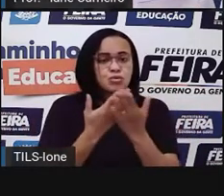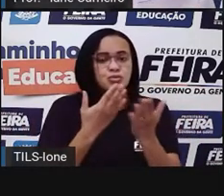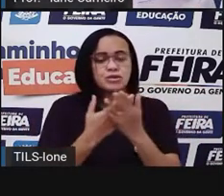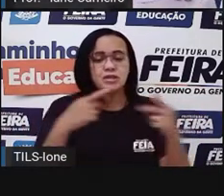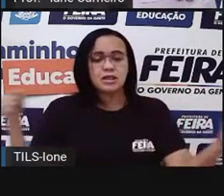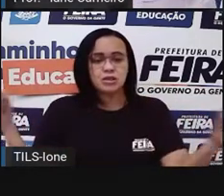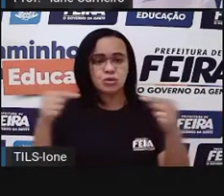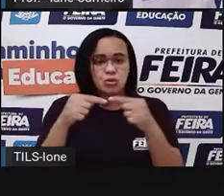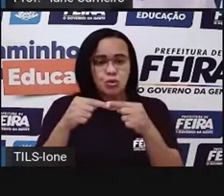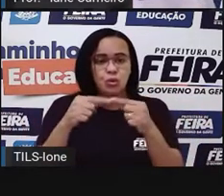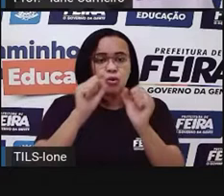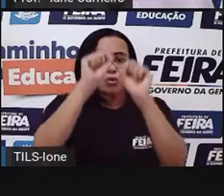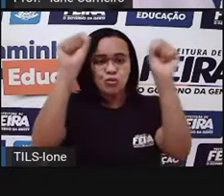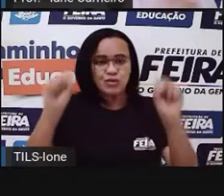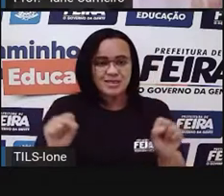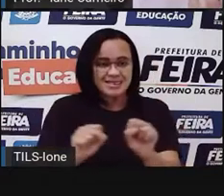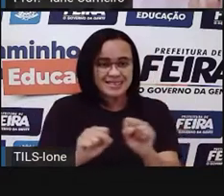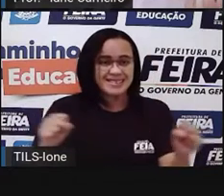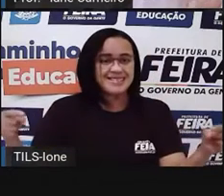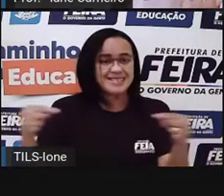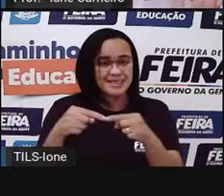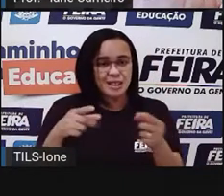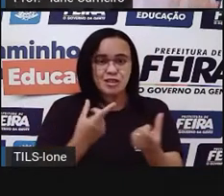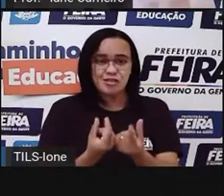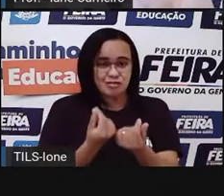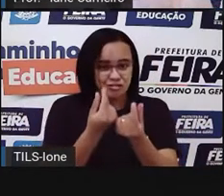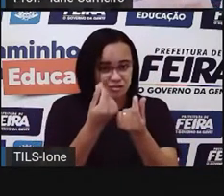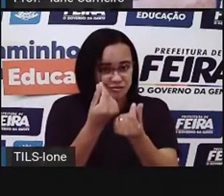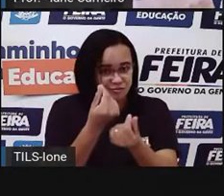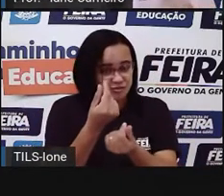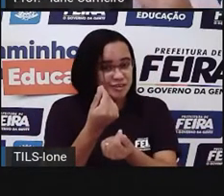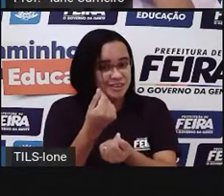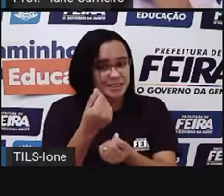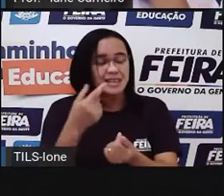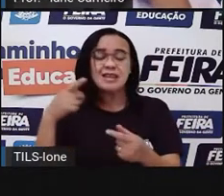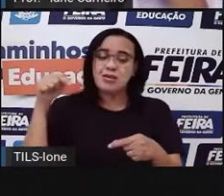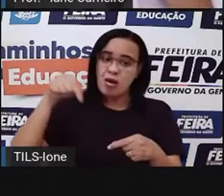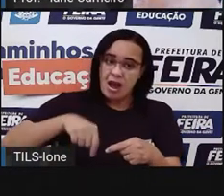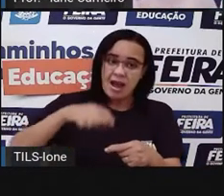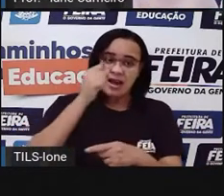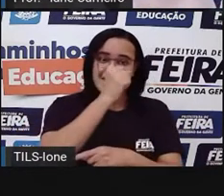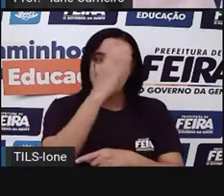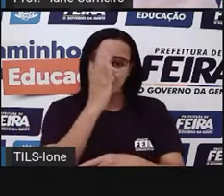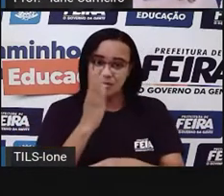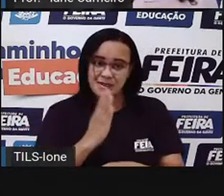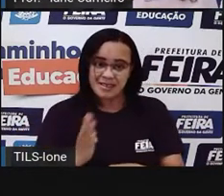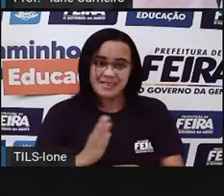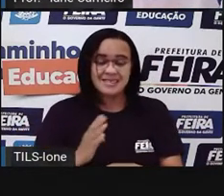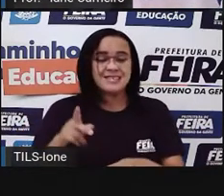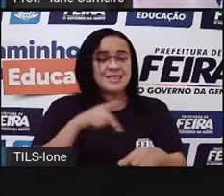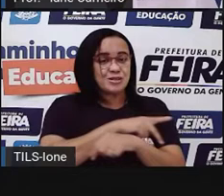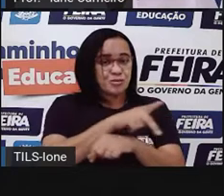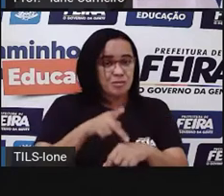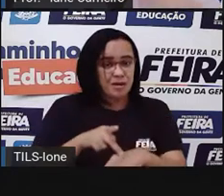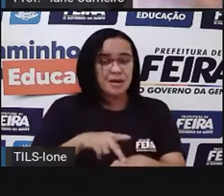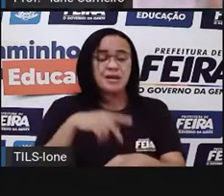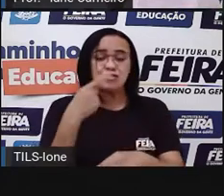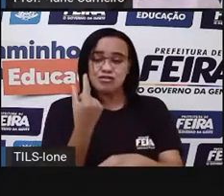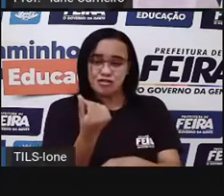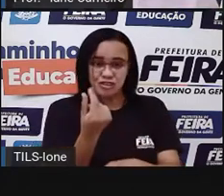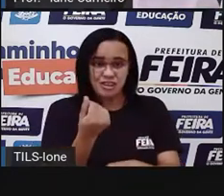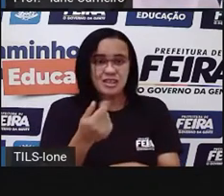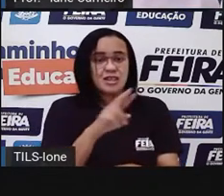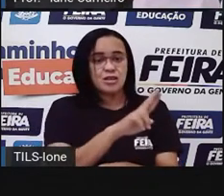coisas sobre ele, né? A gente viu que nossa moeda é o real, né? Nosso dinheiro é o real. A gente viu que nosso